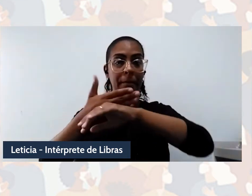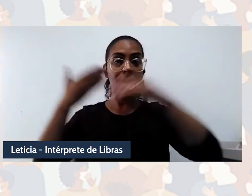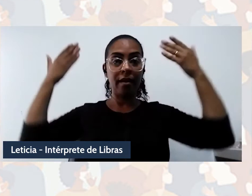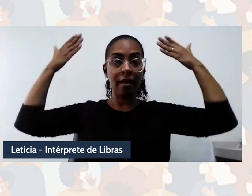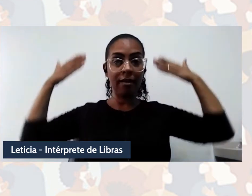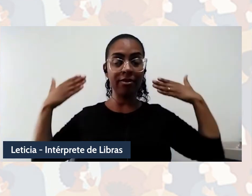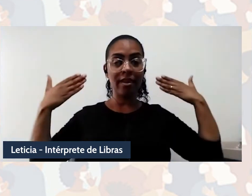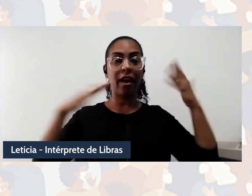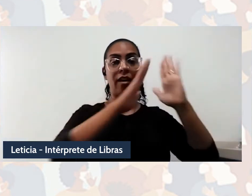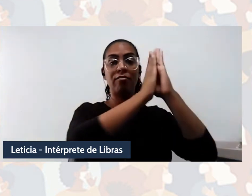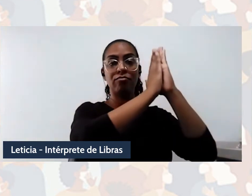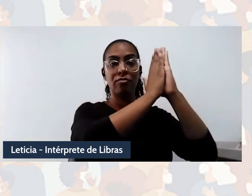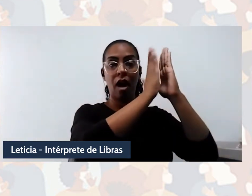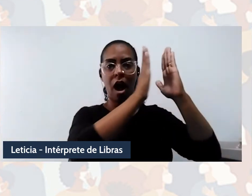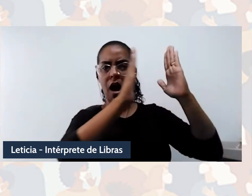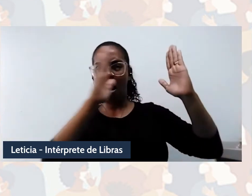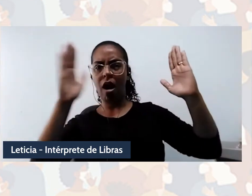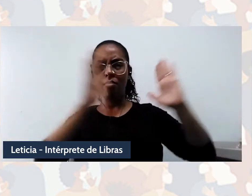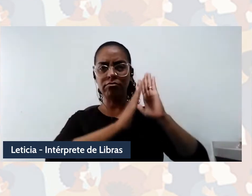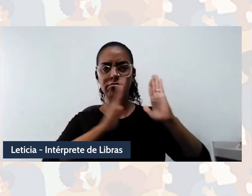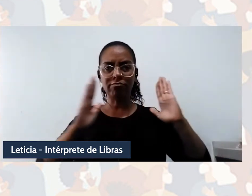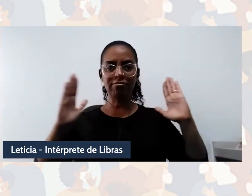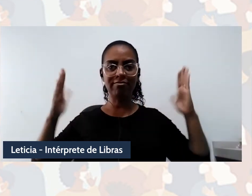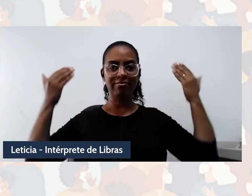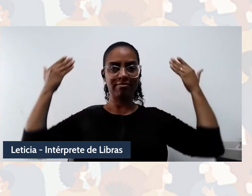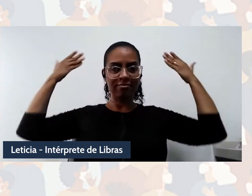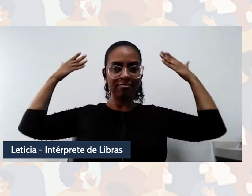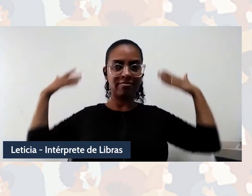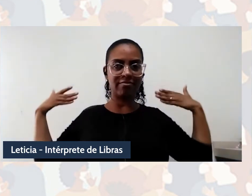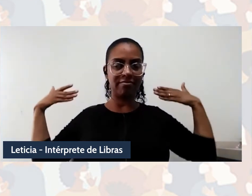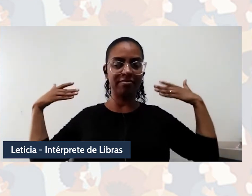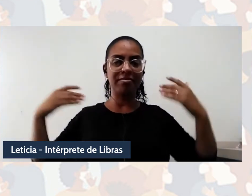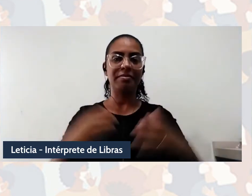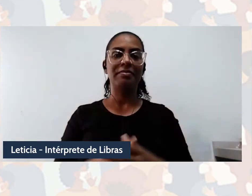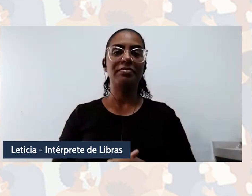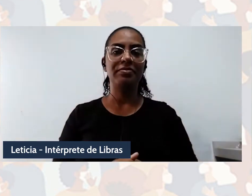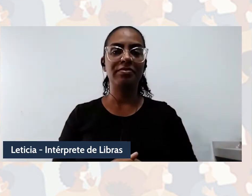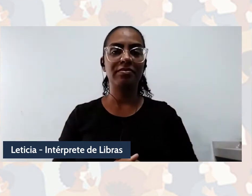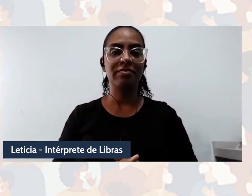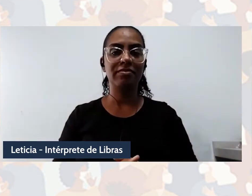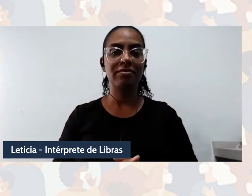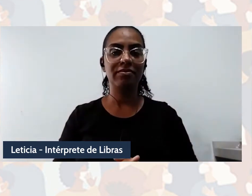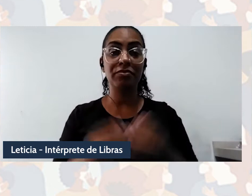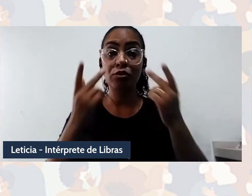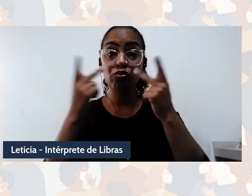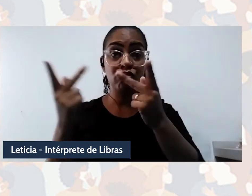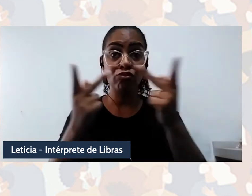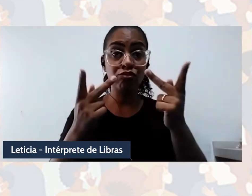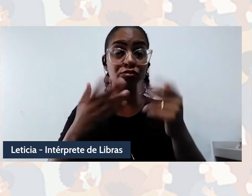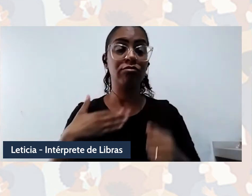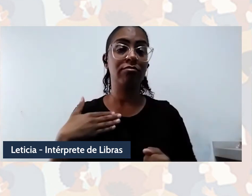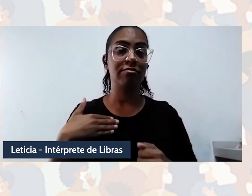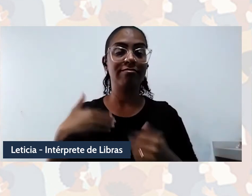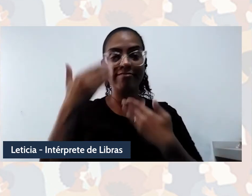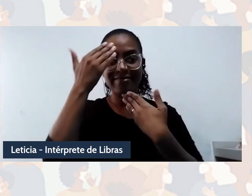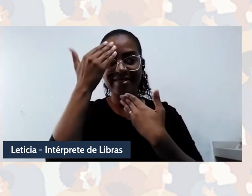Então, eu inicio agradecendo o convite que me foi feito a comissão